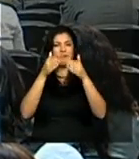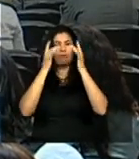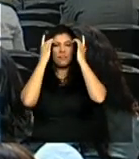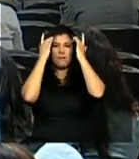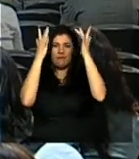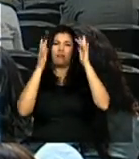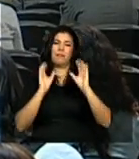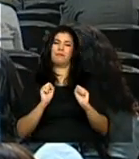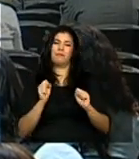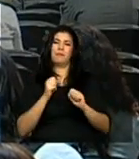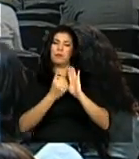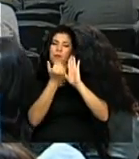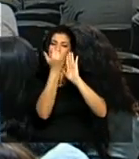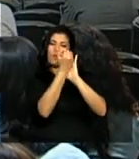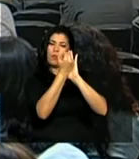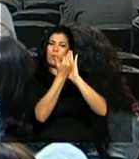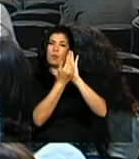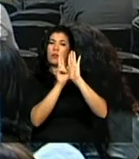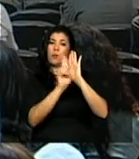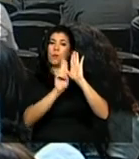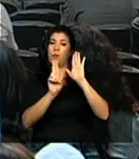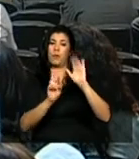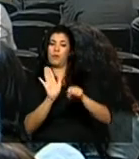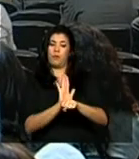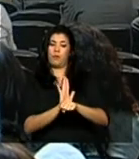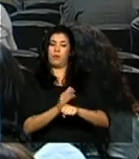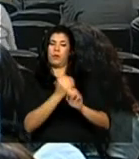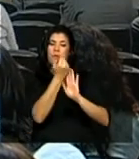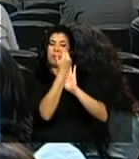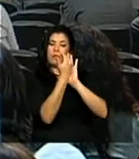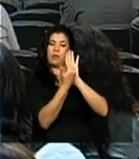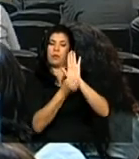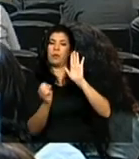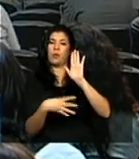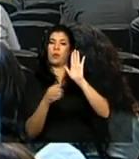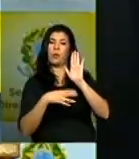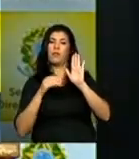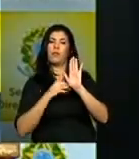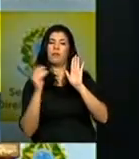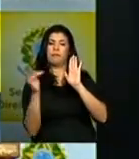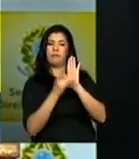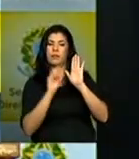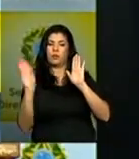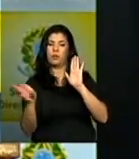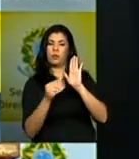filmes e a gente pode ir ampliando isso, trazendo cada filme novo que sai também.